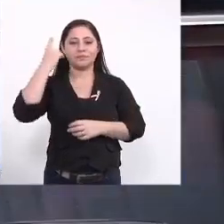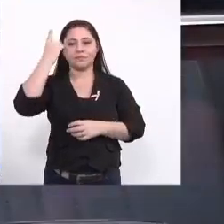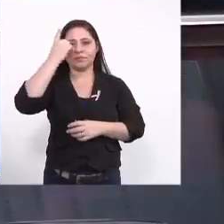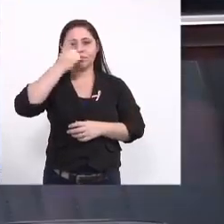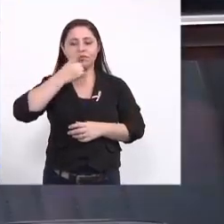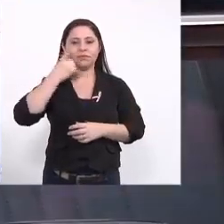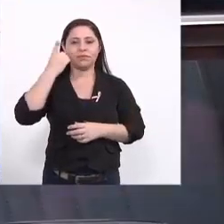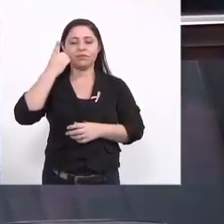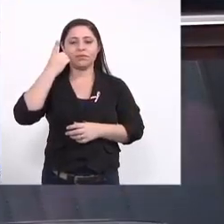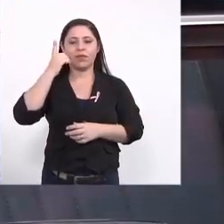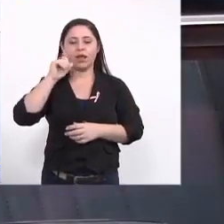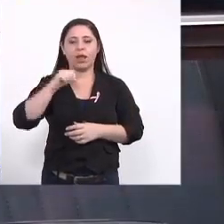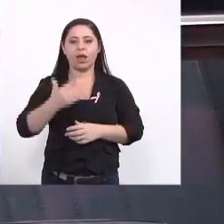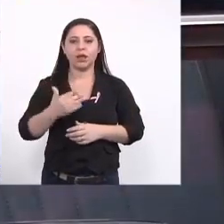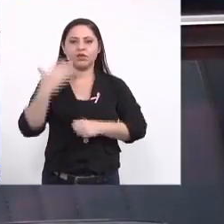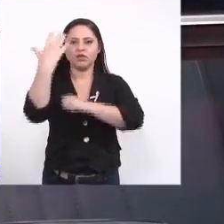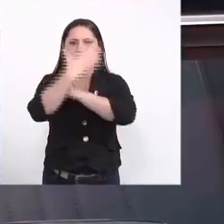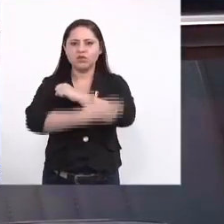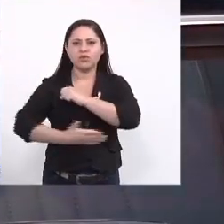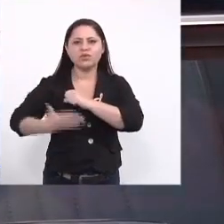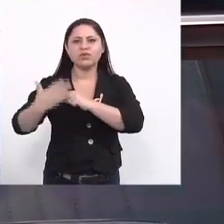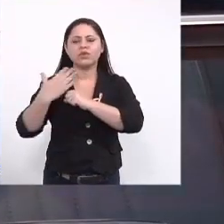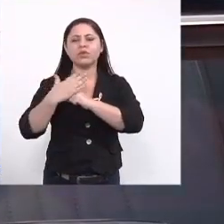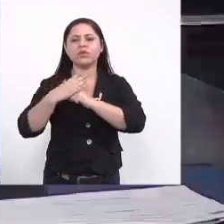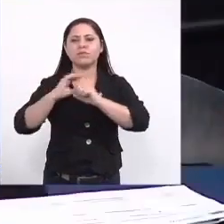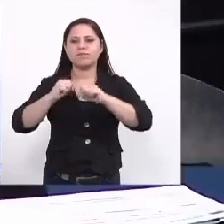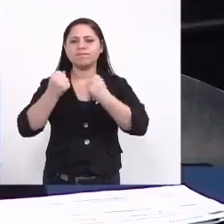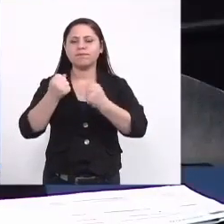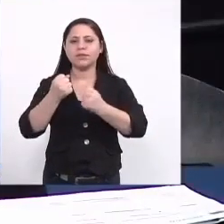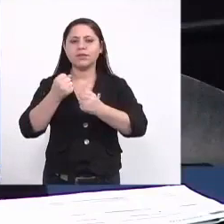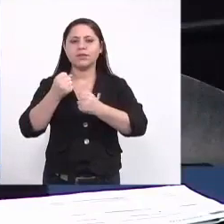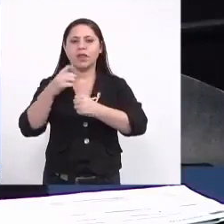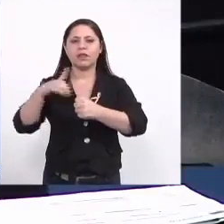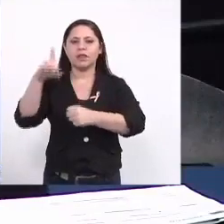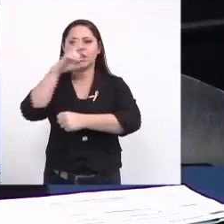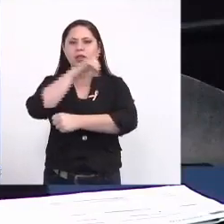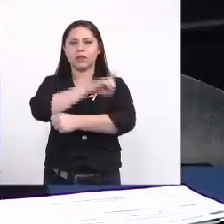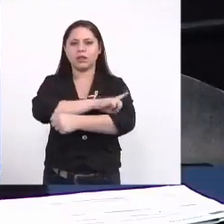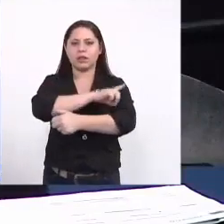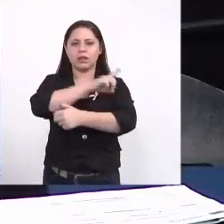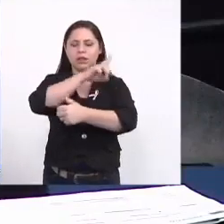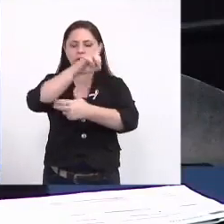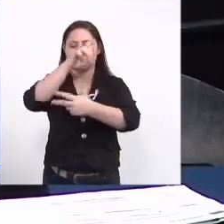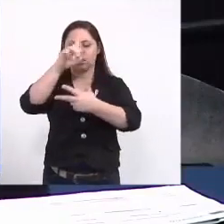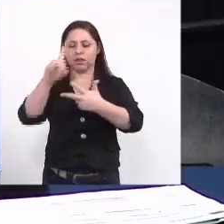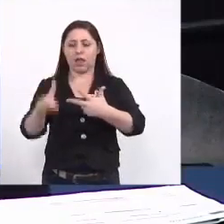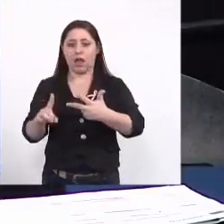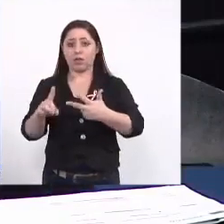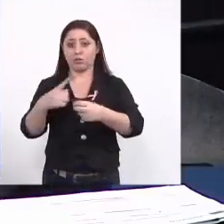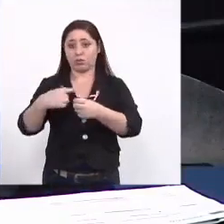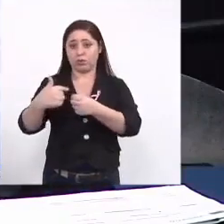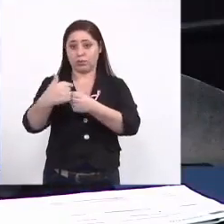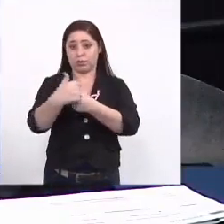de enfrentamento a tripse epidemia nos municípios